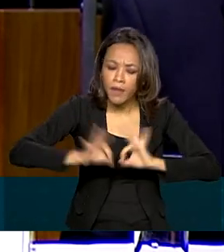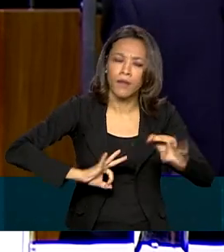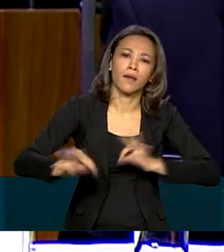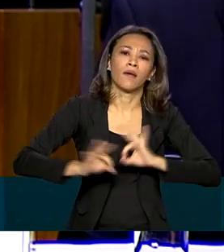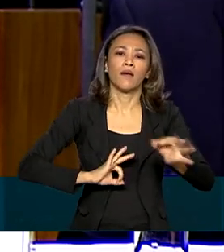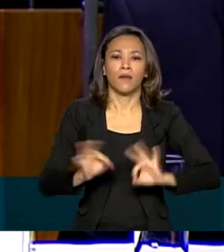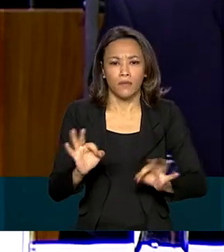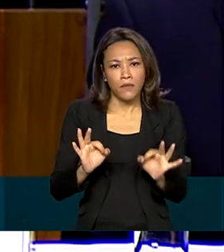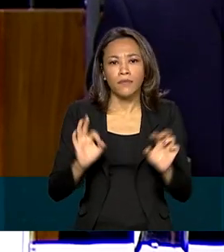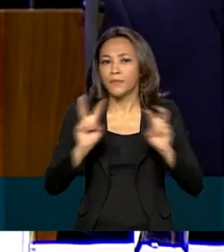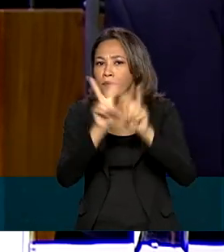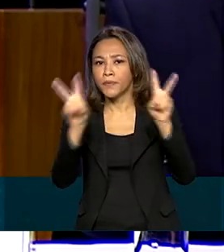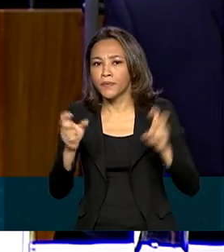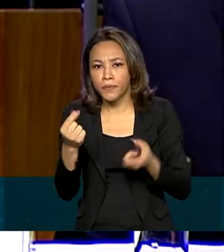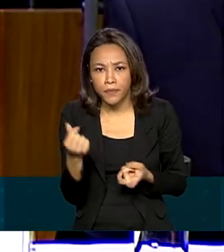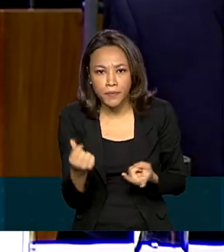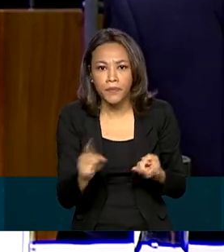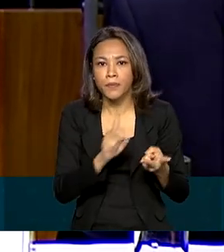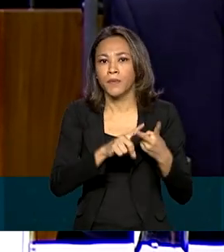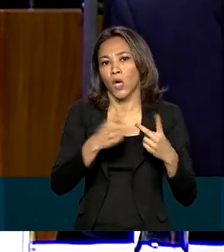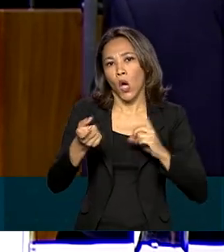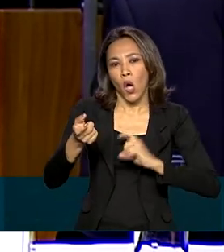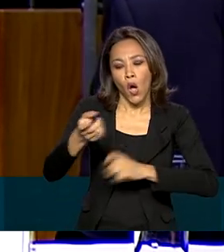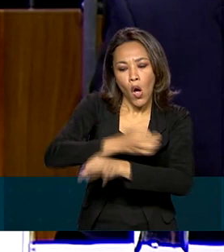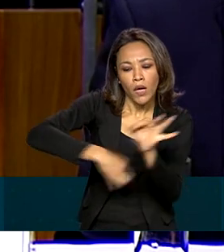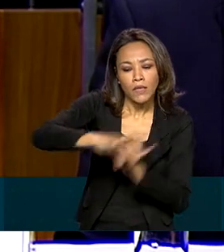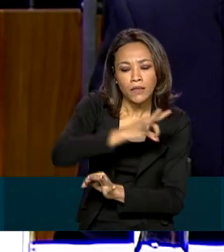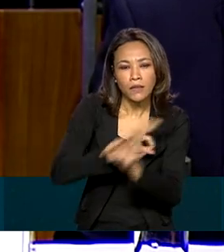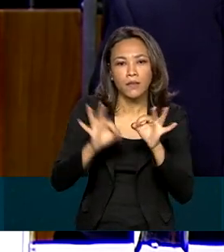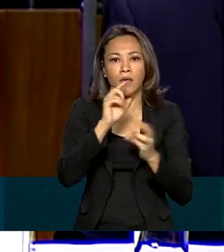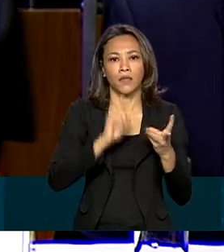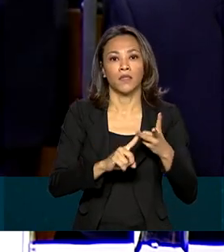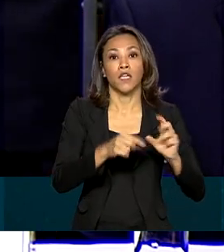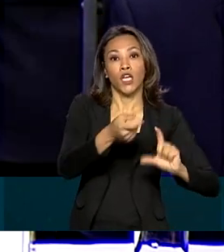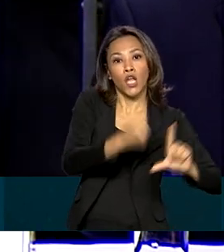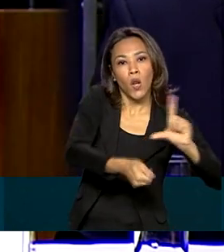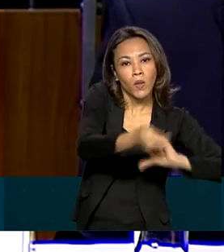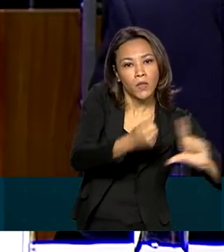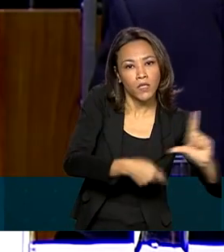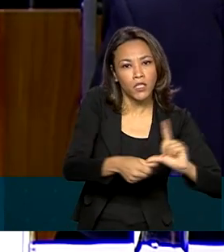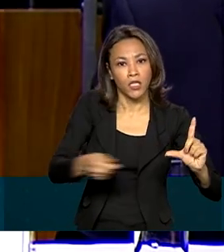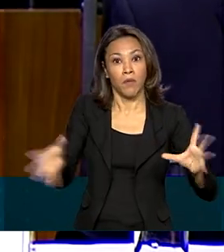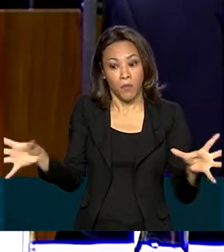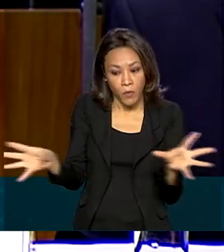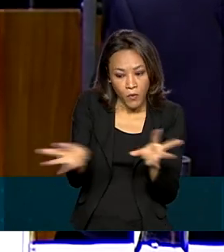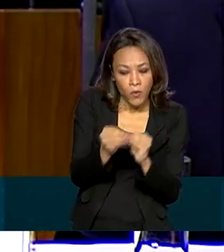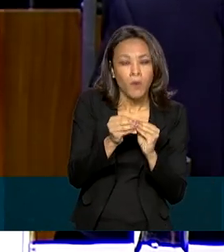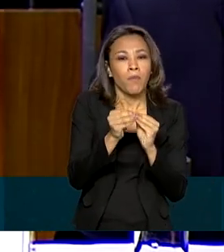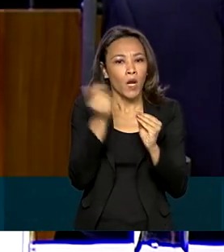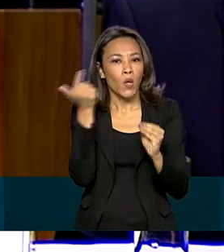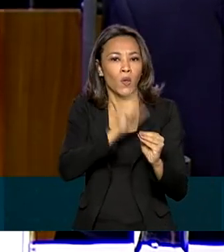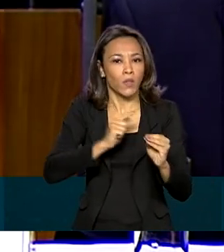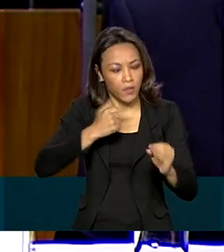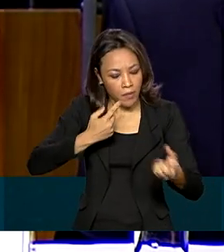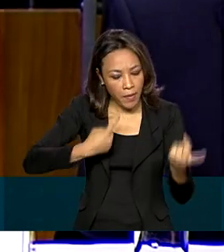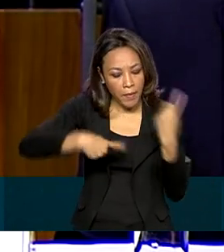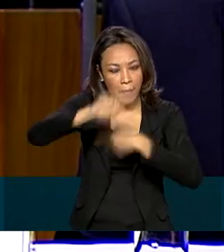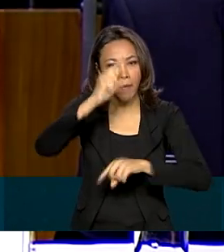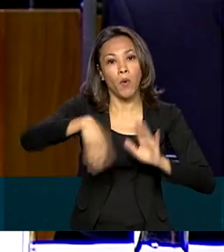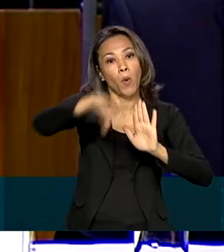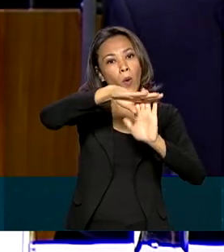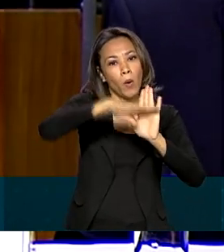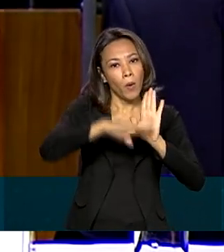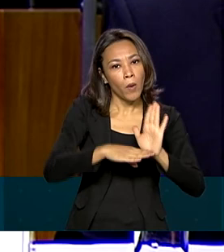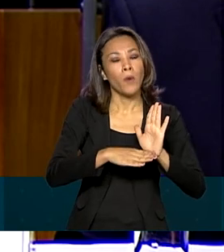financeiros, organizacionais e logísticos para executar o plano nacional de operacionalização